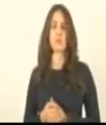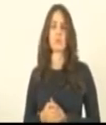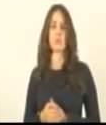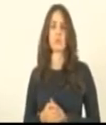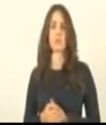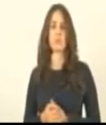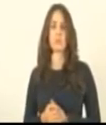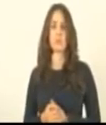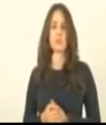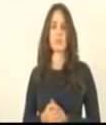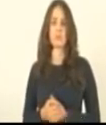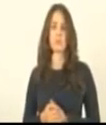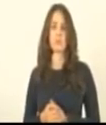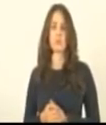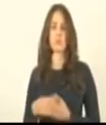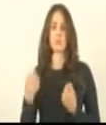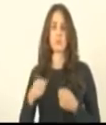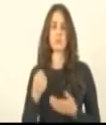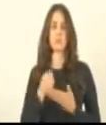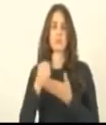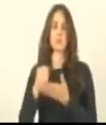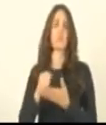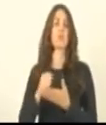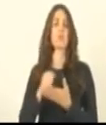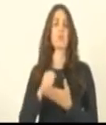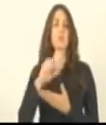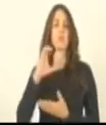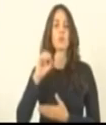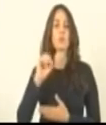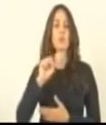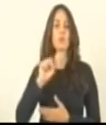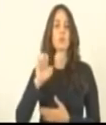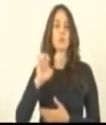necessita de apoio para registrar o seu voto.